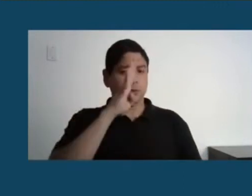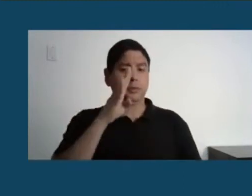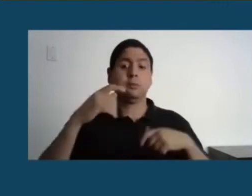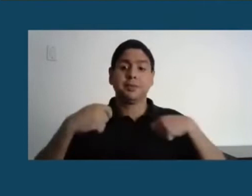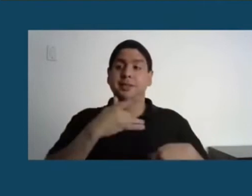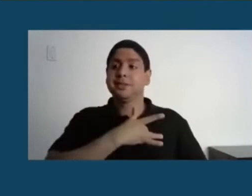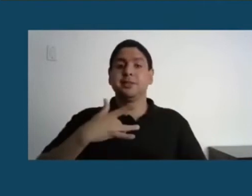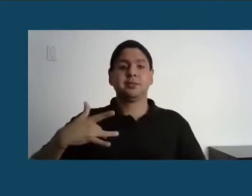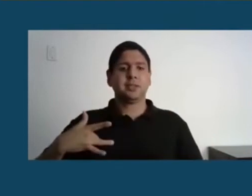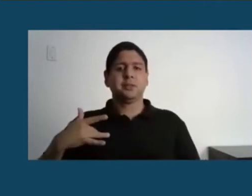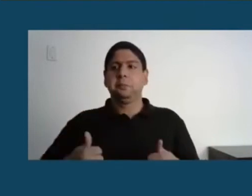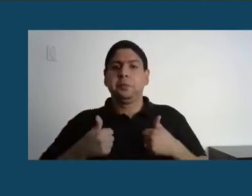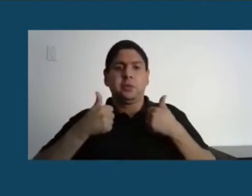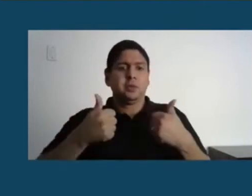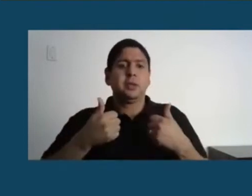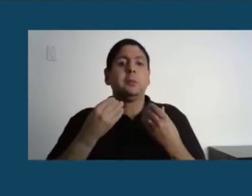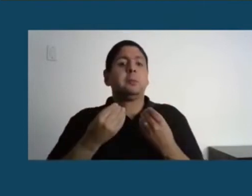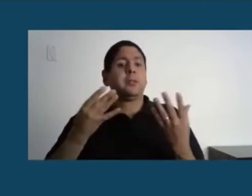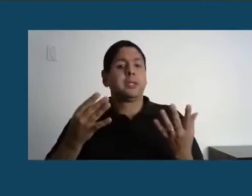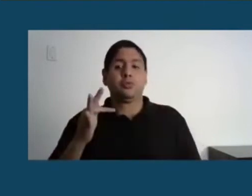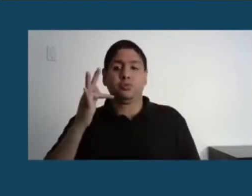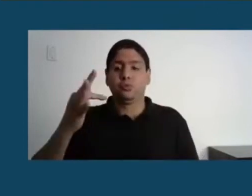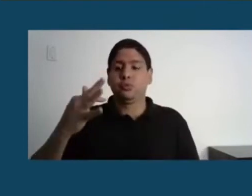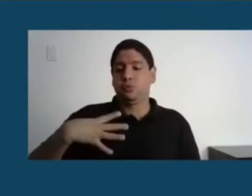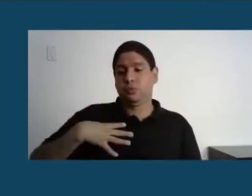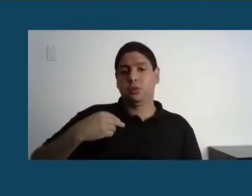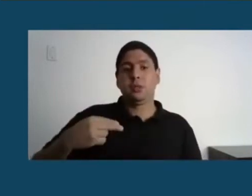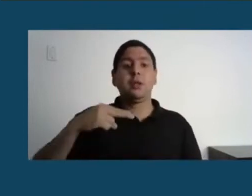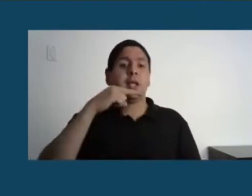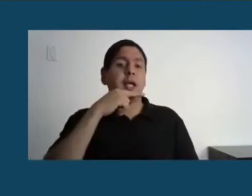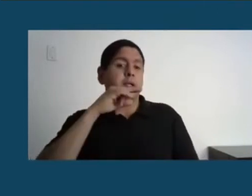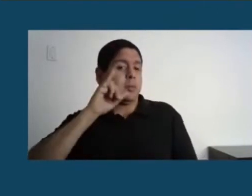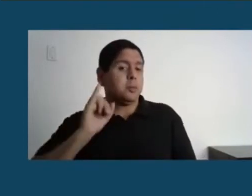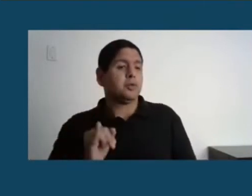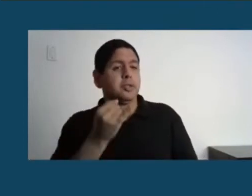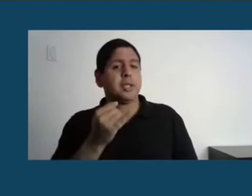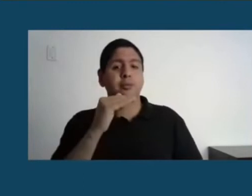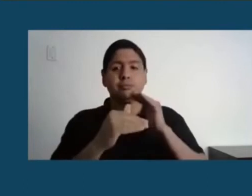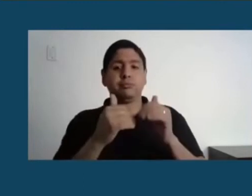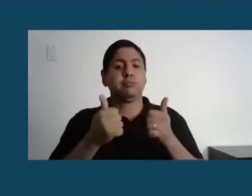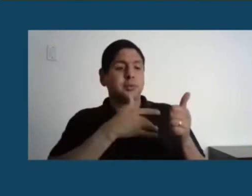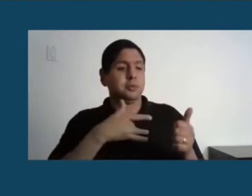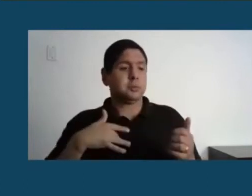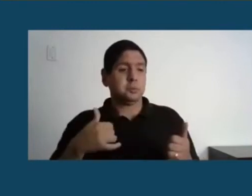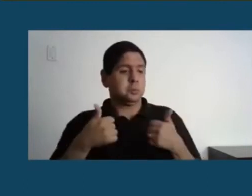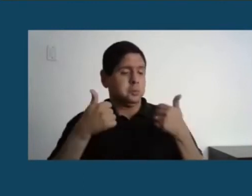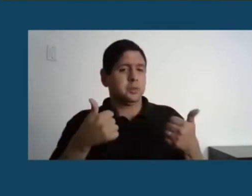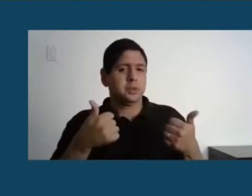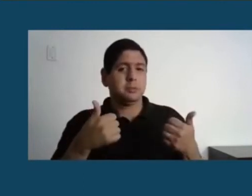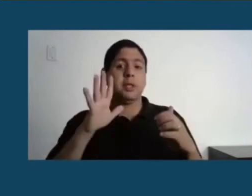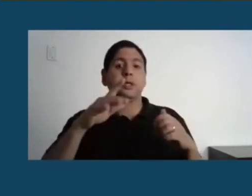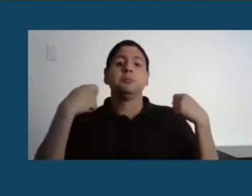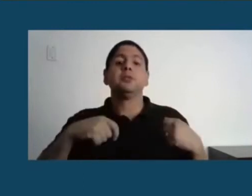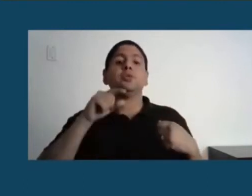filhos e netos, mas, para isso, há de haver uma mudança comportamental da espécie humana,